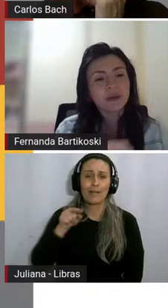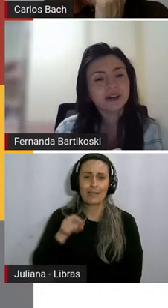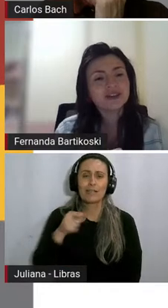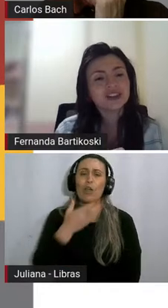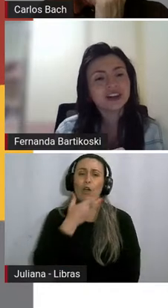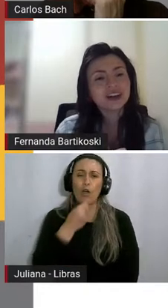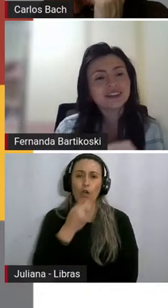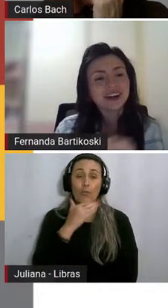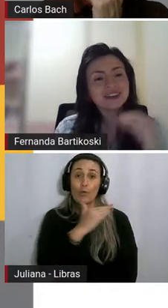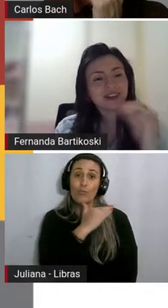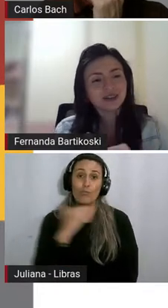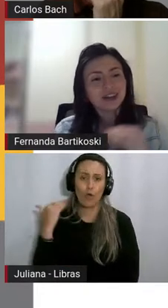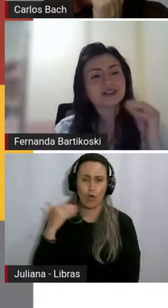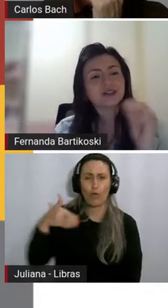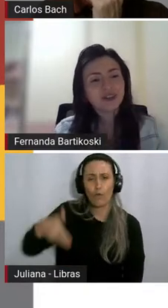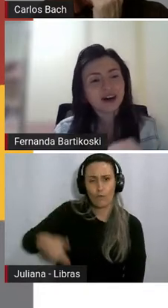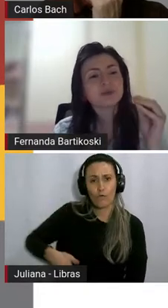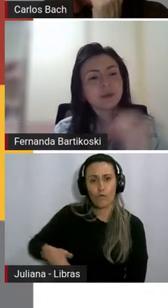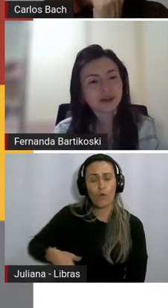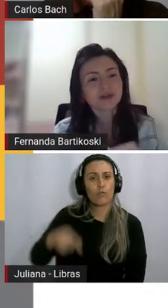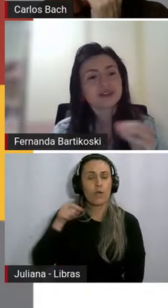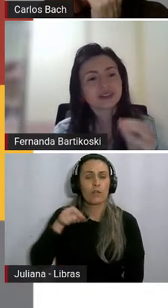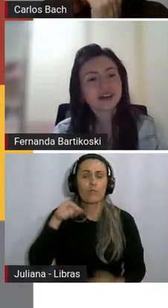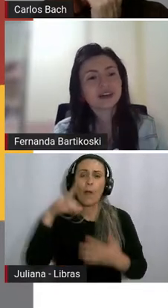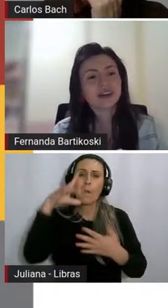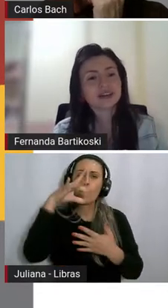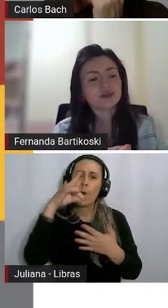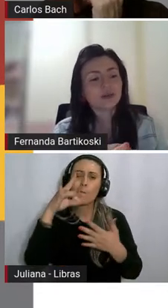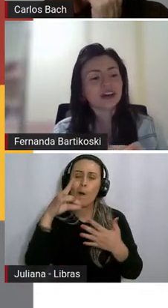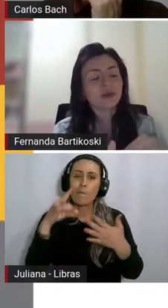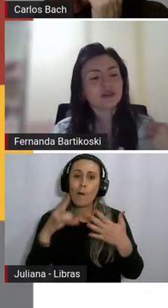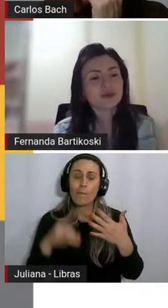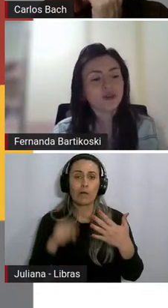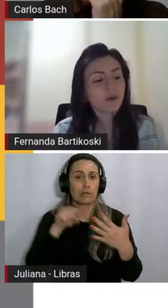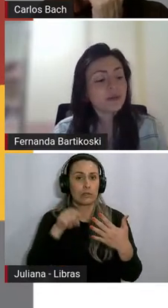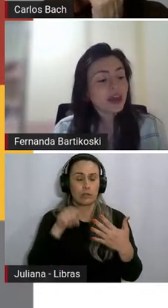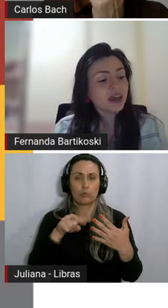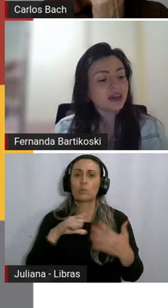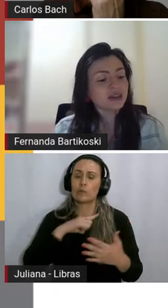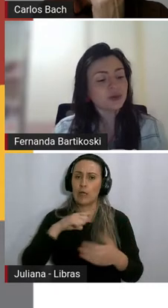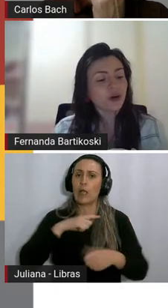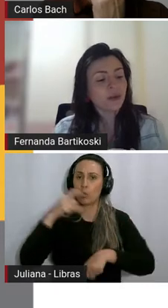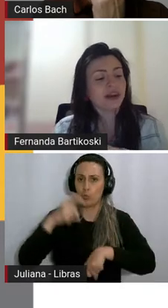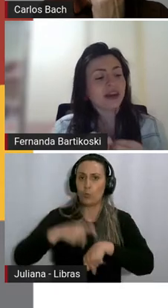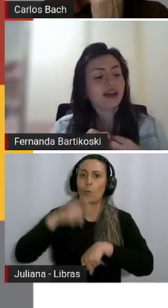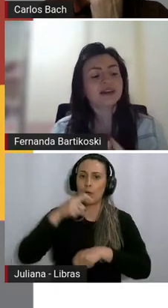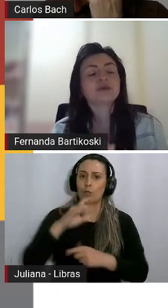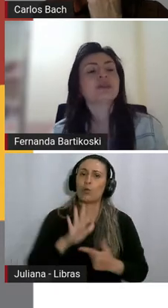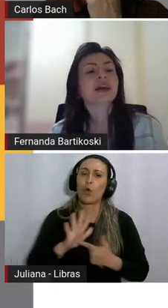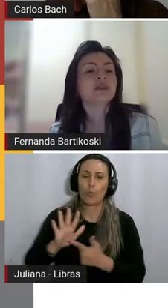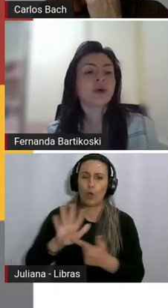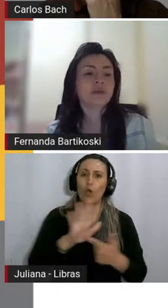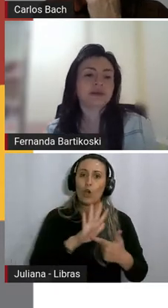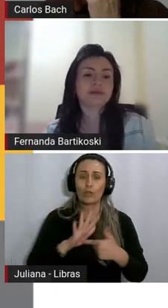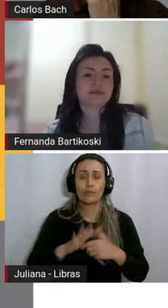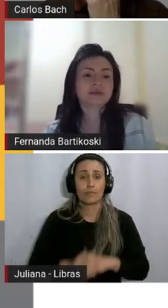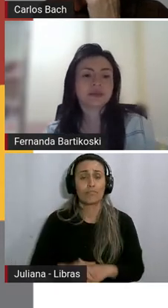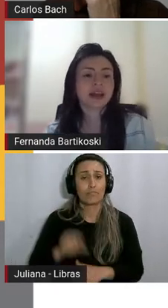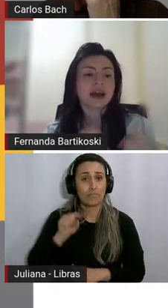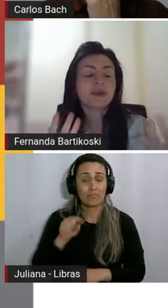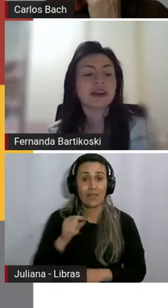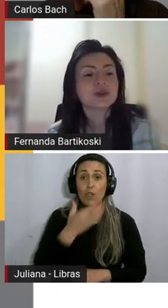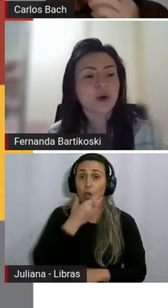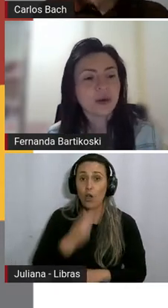pontualmente trazido ao texto em vários momentos. Esse homem que morreu de fome e esse homem, ele não tem nome,